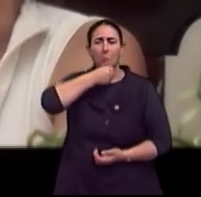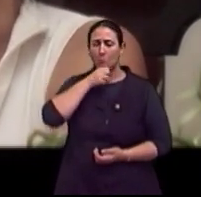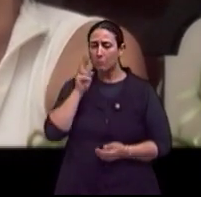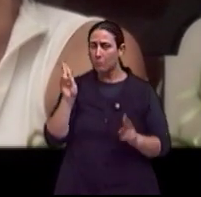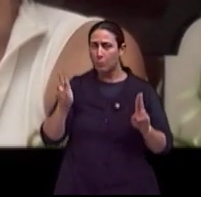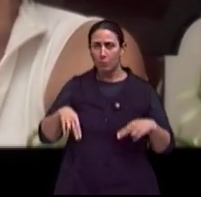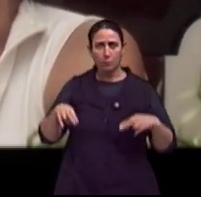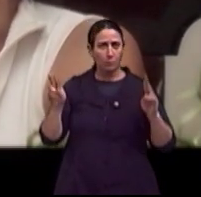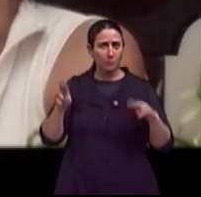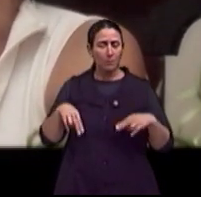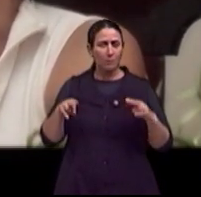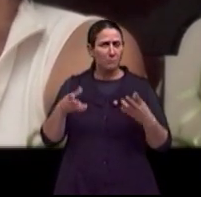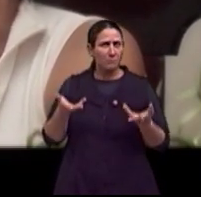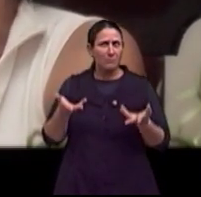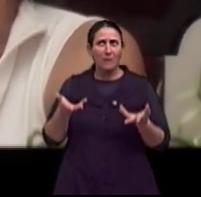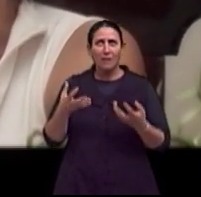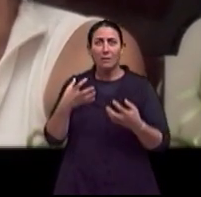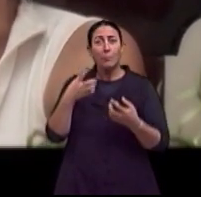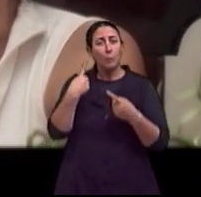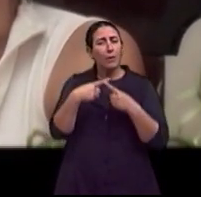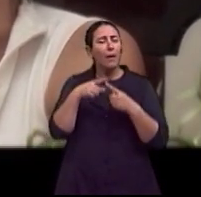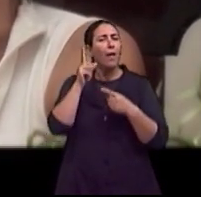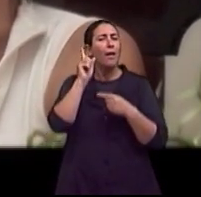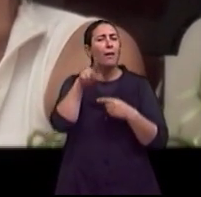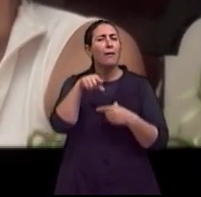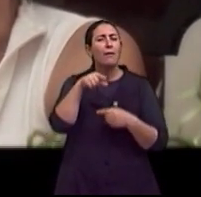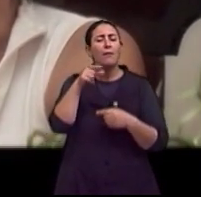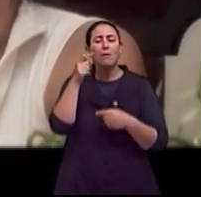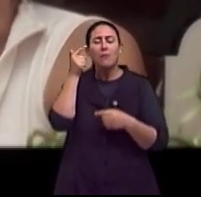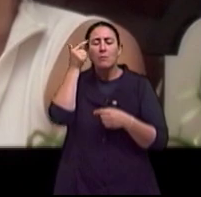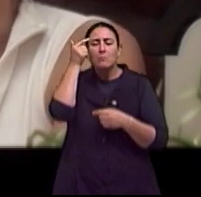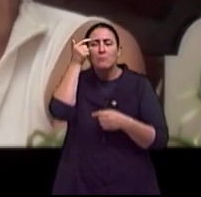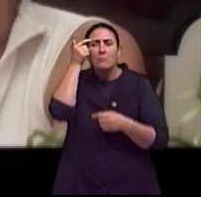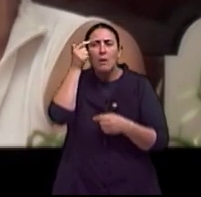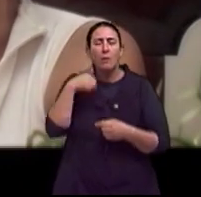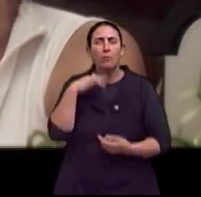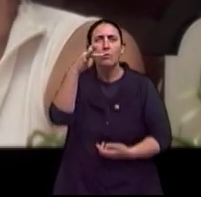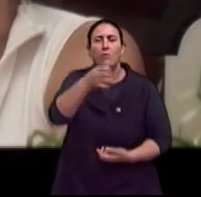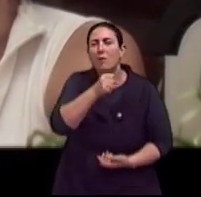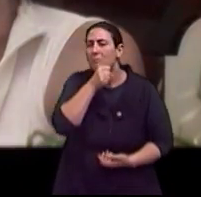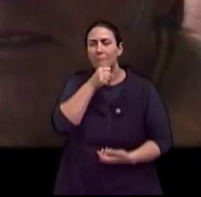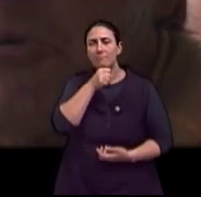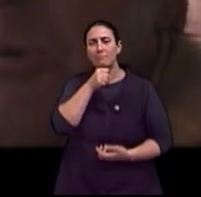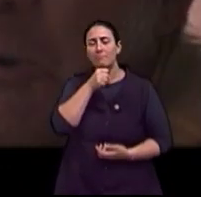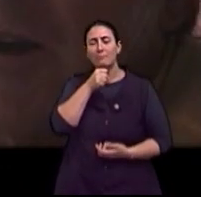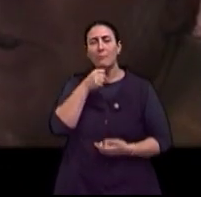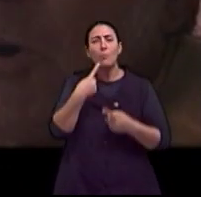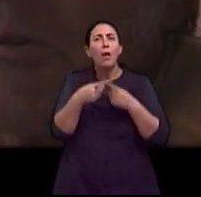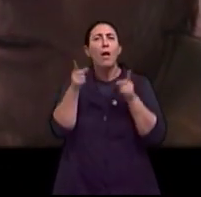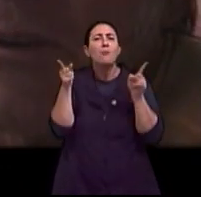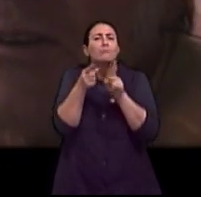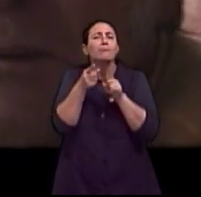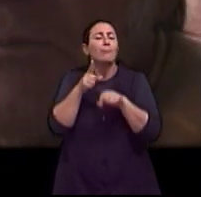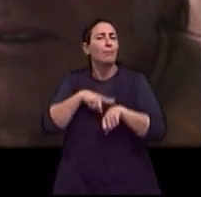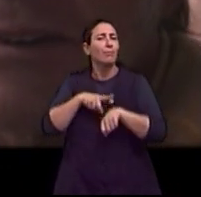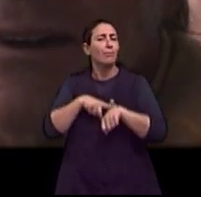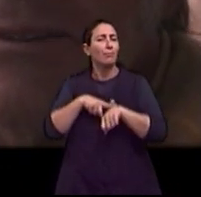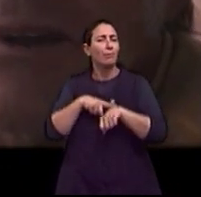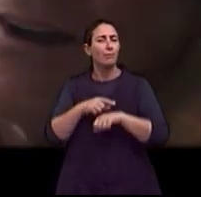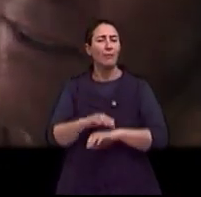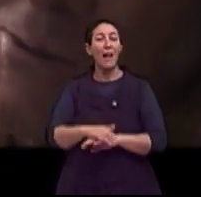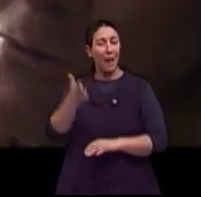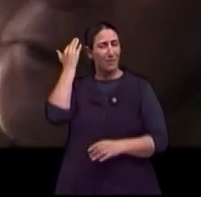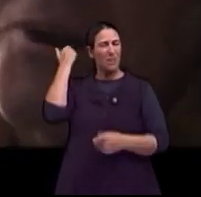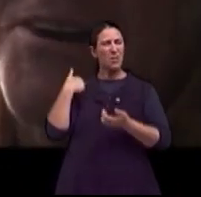quando a gente envelheceu, é um período muito curto de prostituição, até pra se fazer na vida. Então, quando eu era jovem, eu também